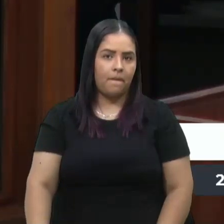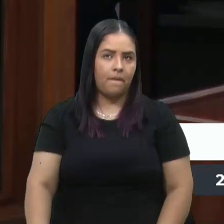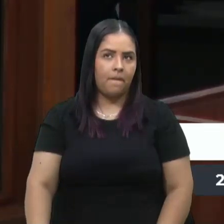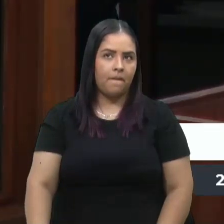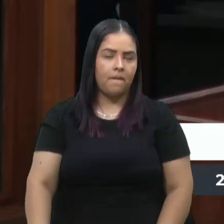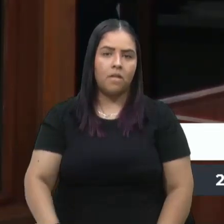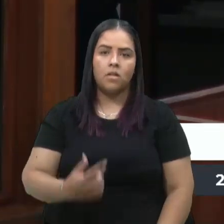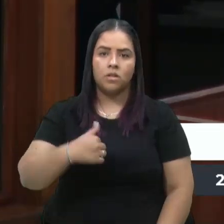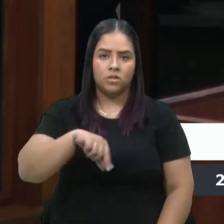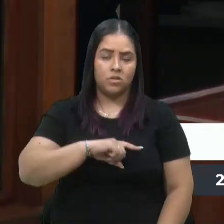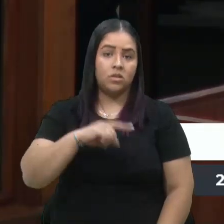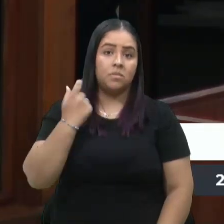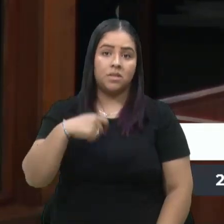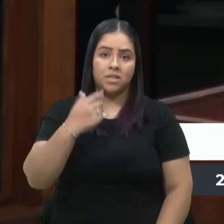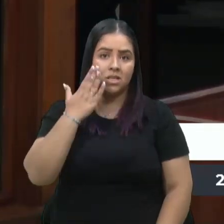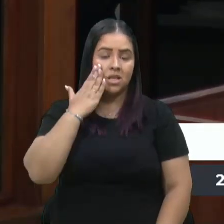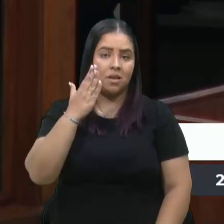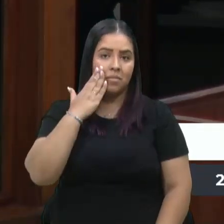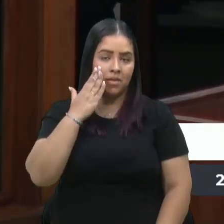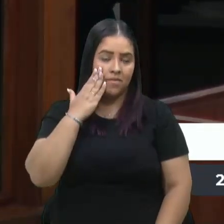Nós temos que saber vender a cidade.